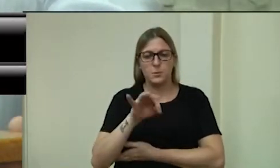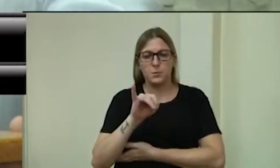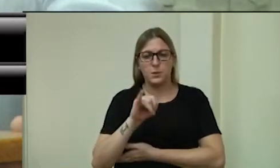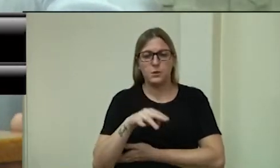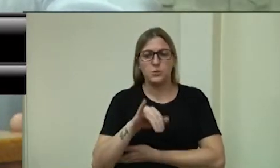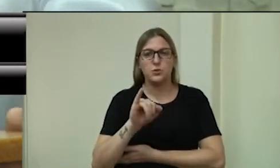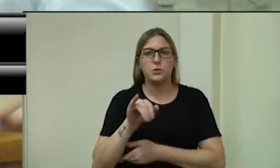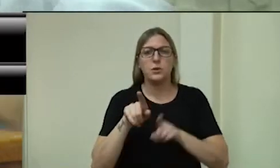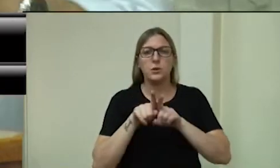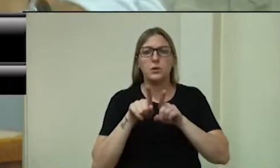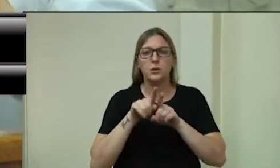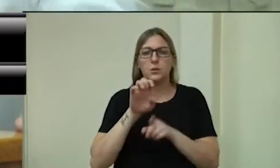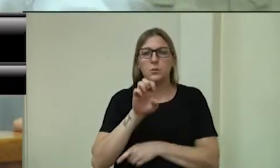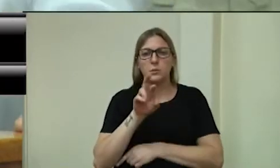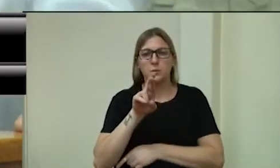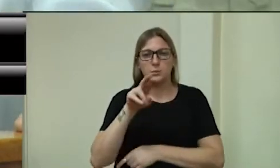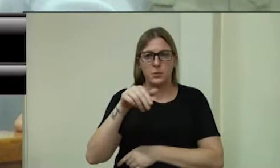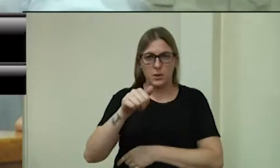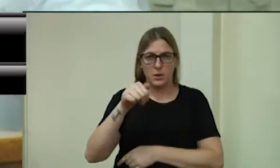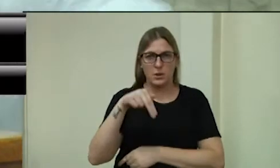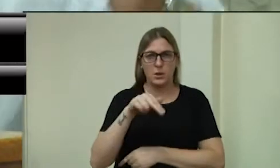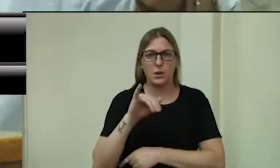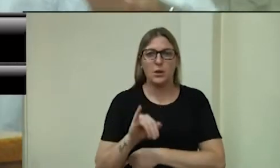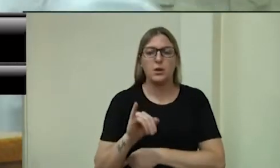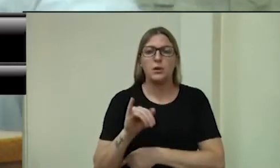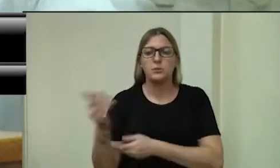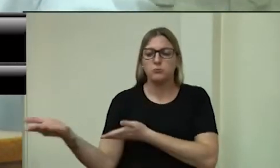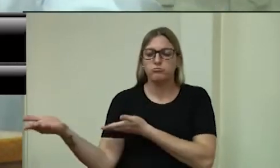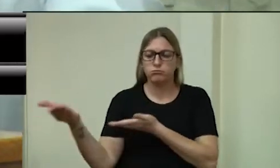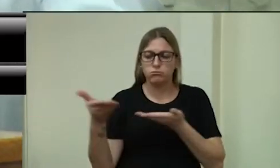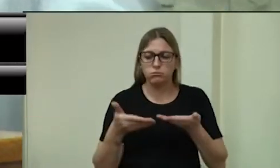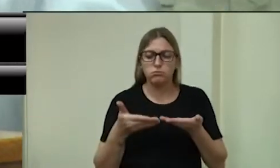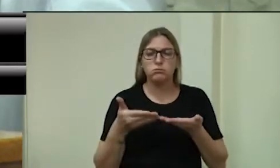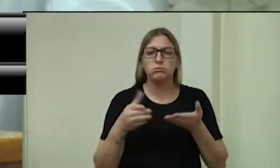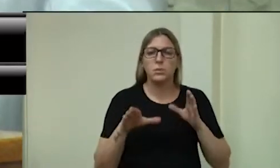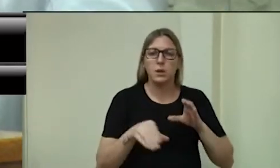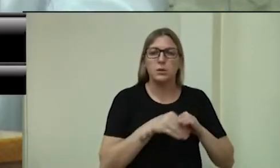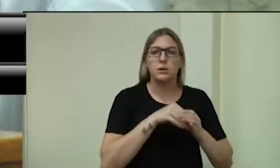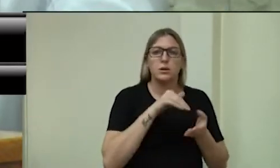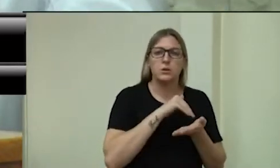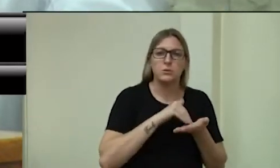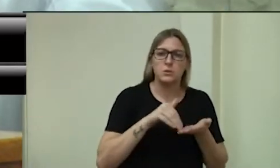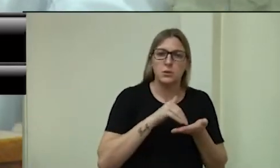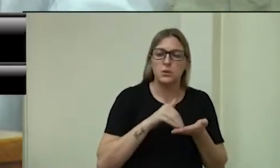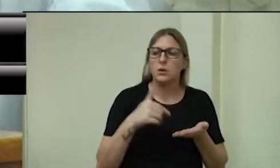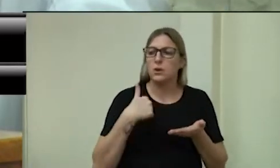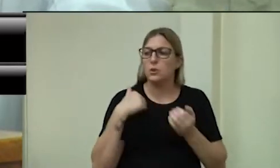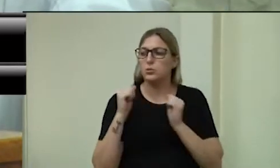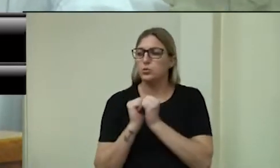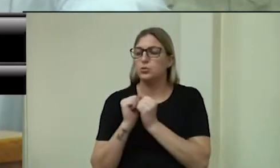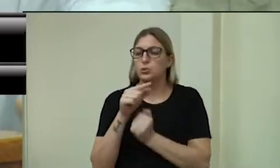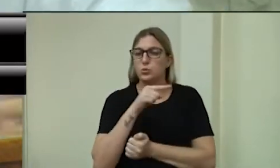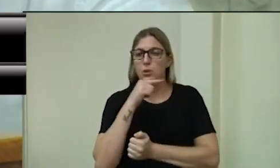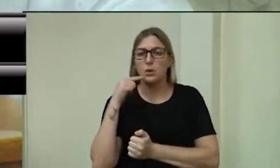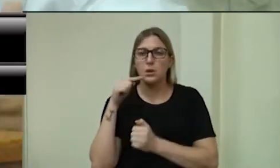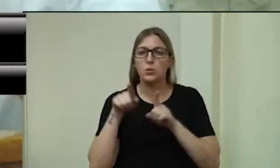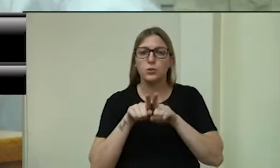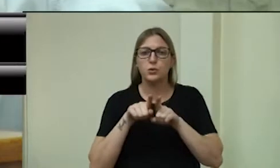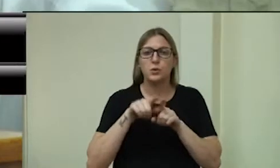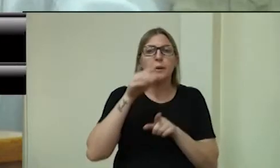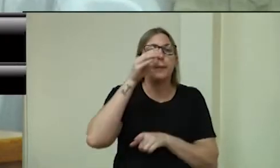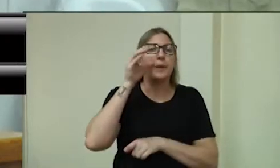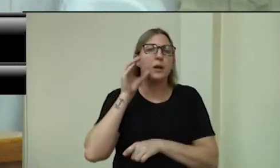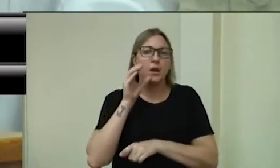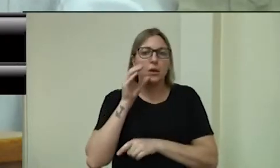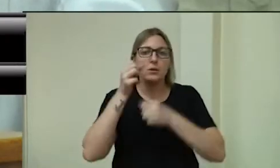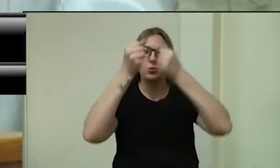receberam na Secretaria na semana passada, o vereador Araújo e o Carlinhos Magrão também, esclareceram todas as dúvidas que nós